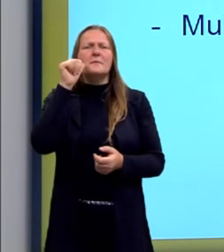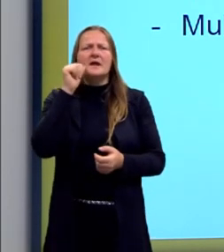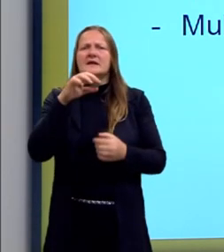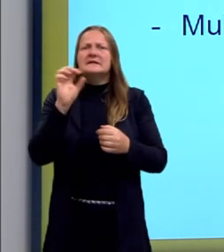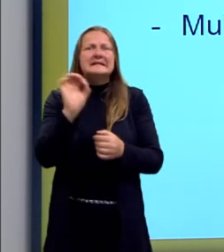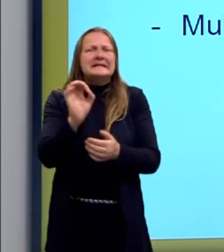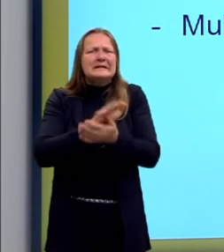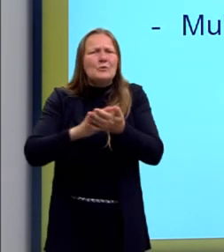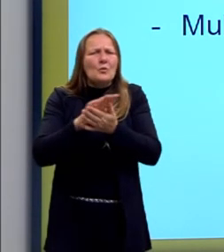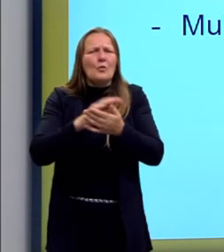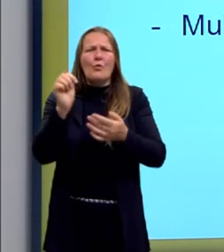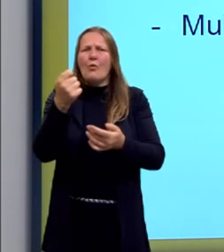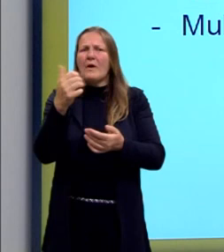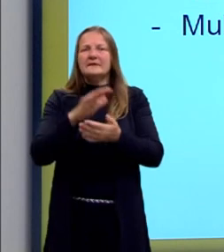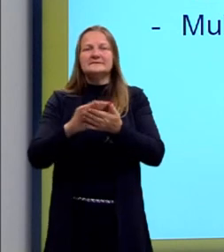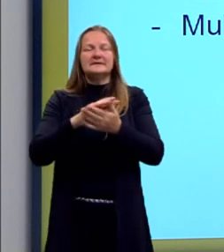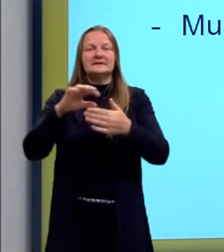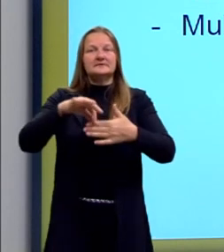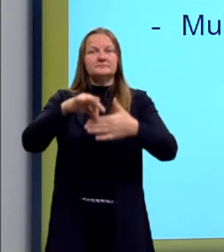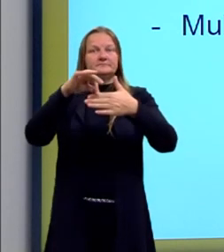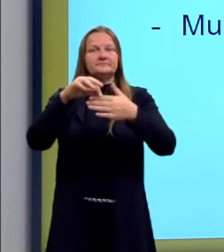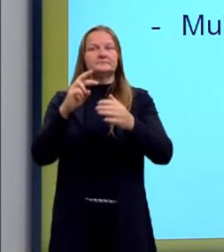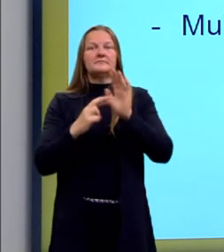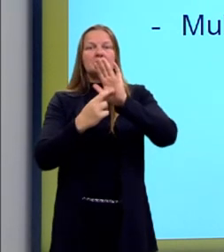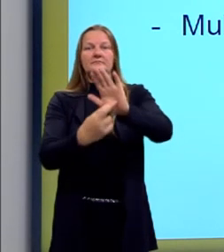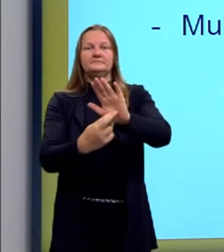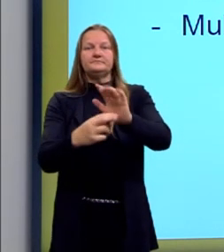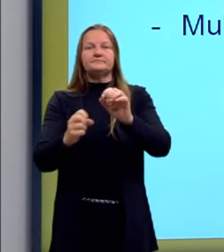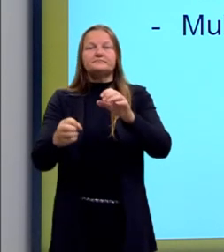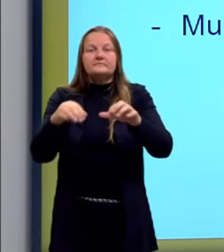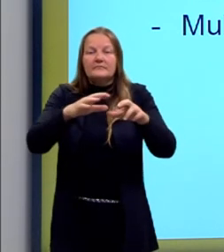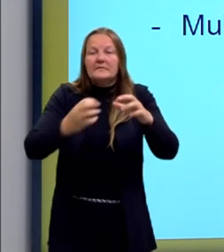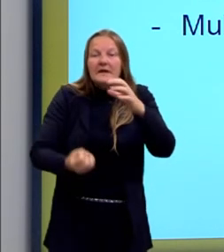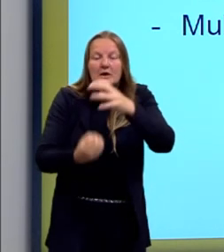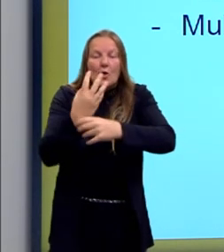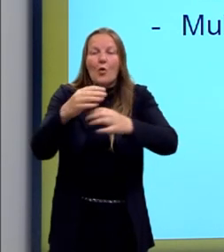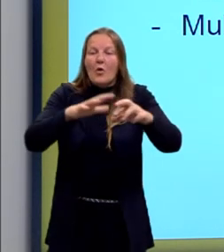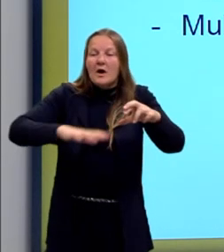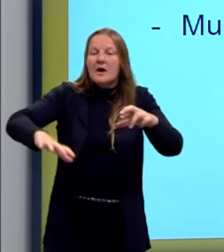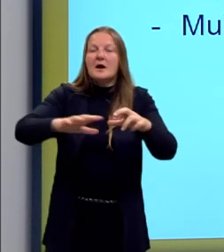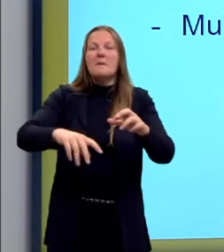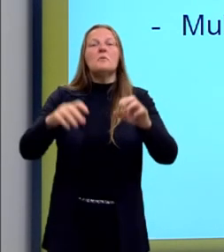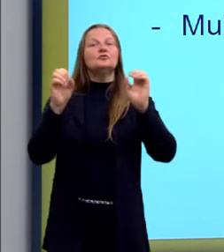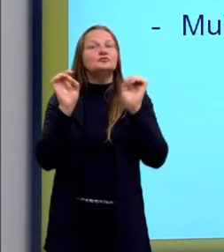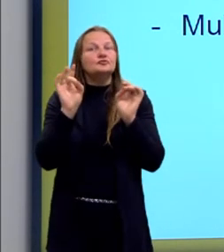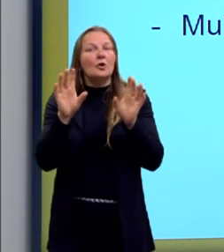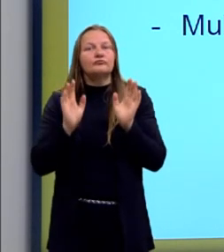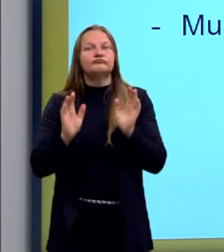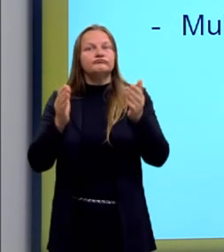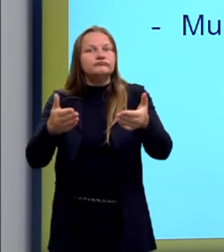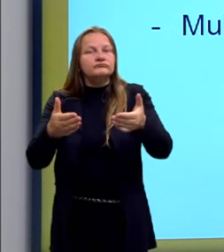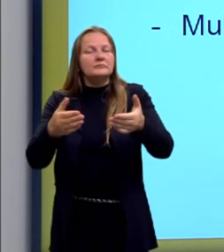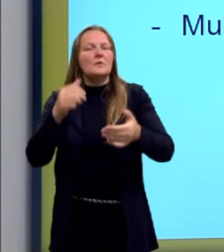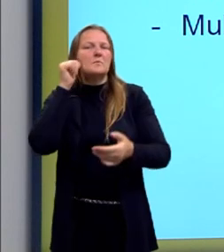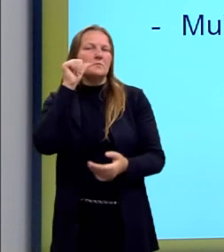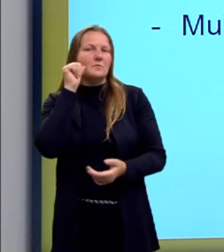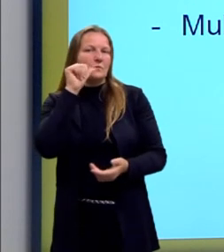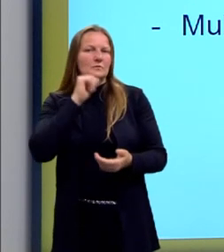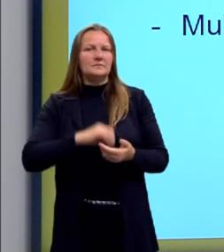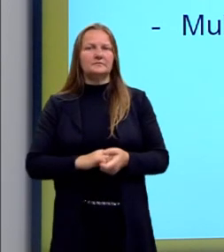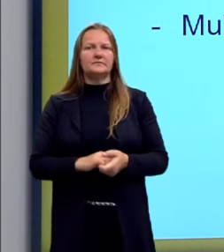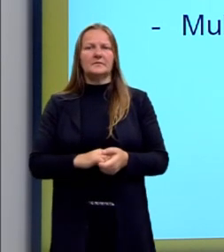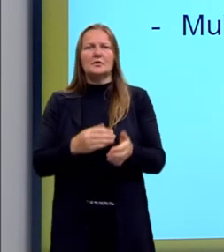representadas no conhecimento histórico, que se precisa criar um campo só para falar sobre elas. A verdade é que